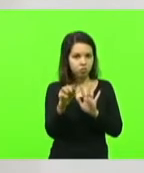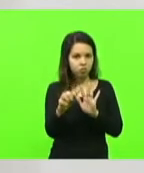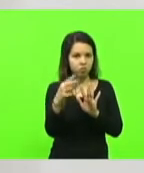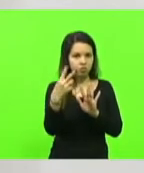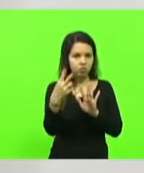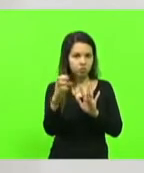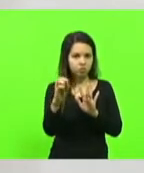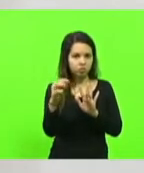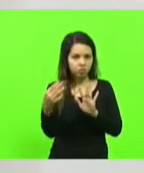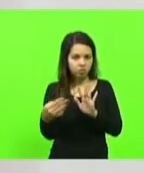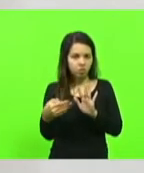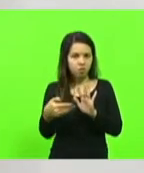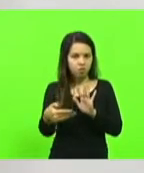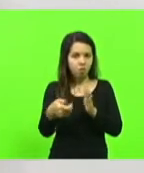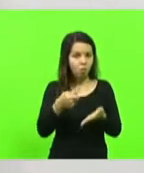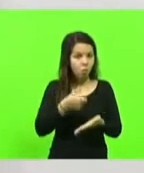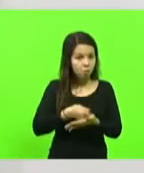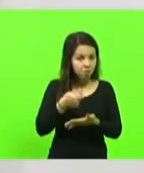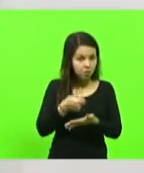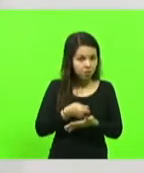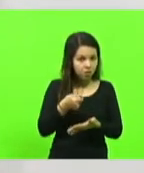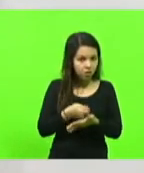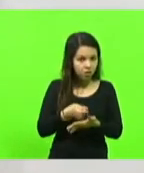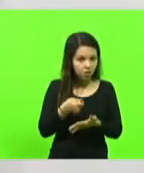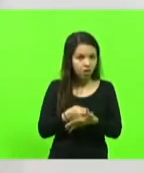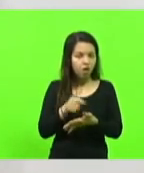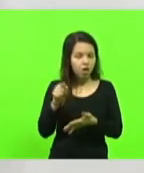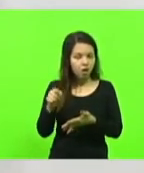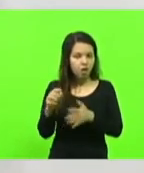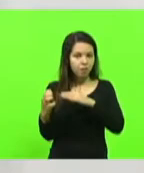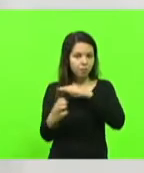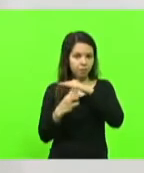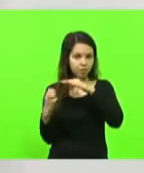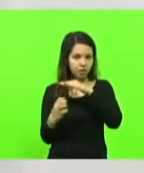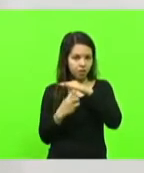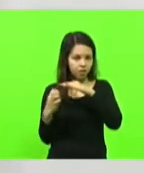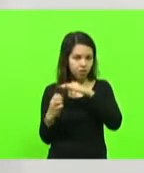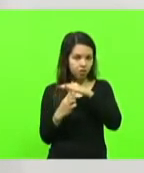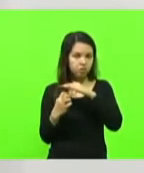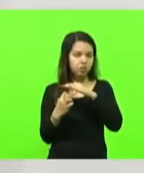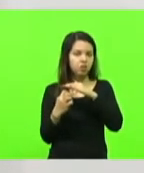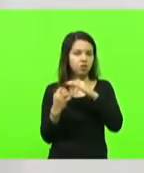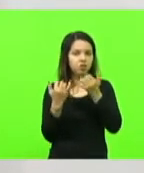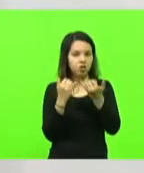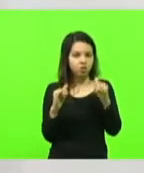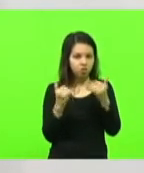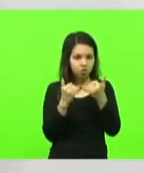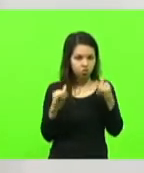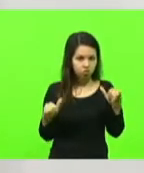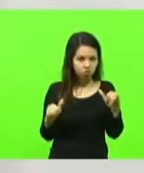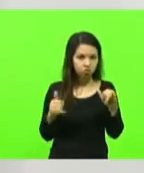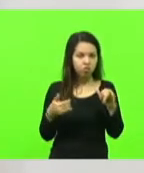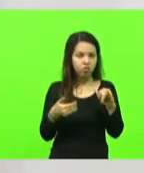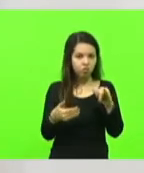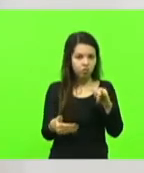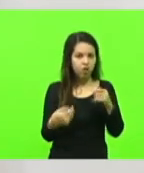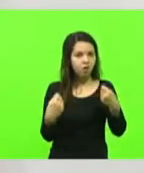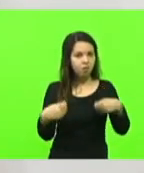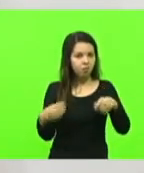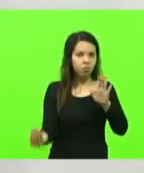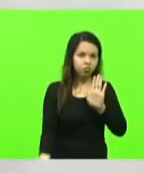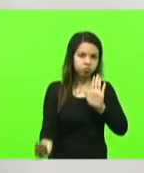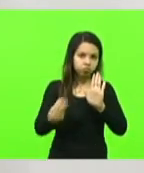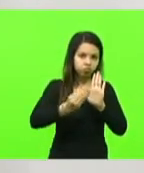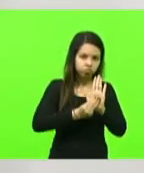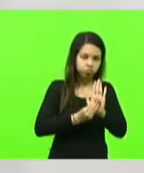a obrigar as concessionárias de energia elétrica a incluírem de forma automática no programa